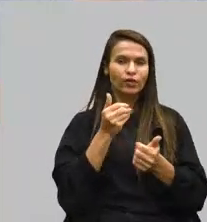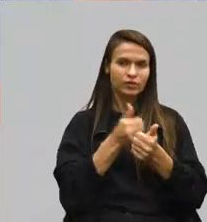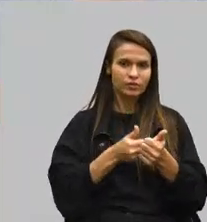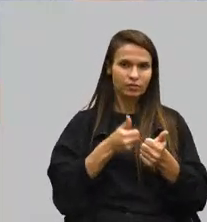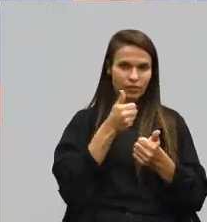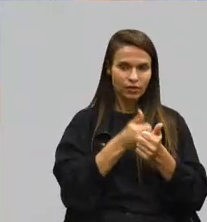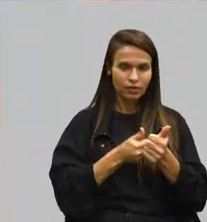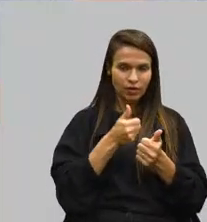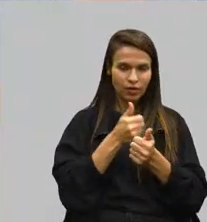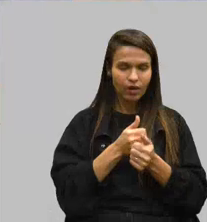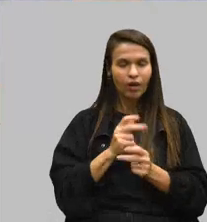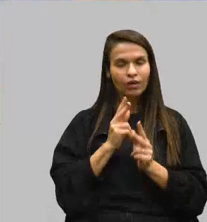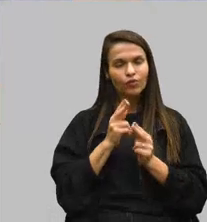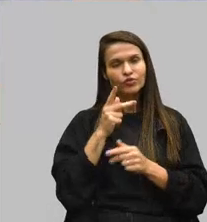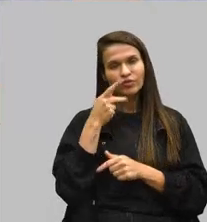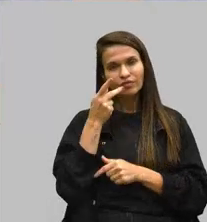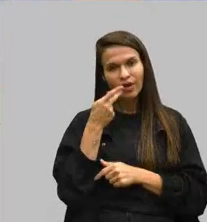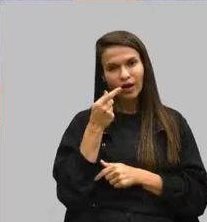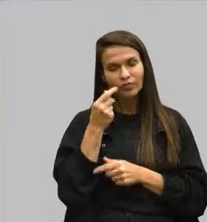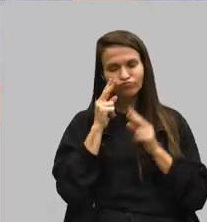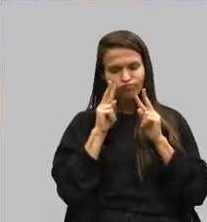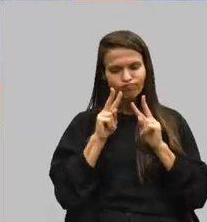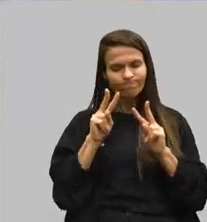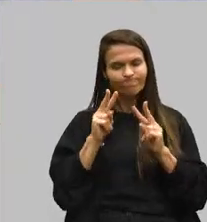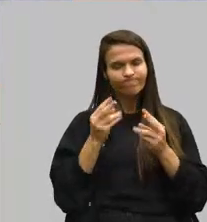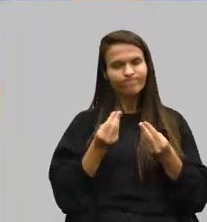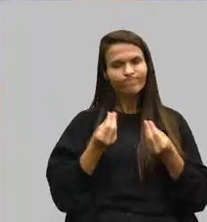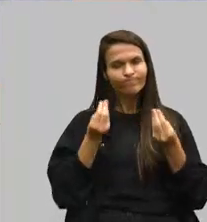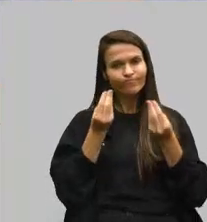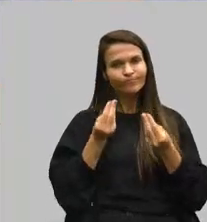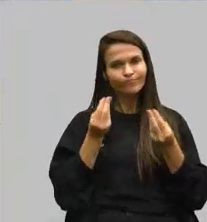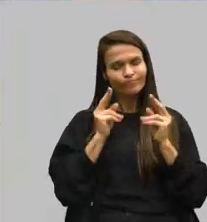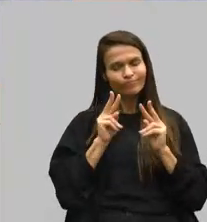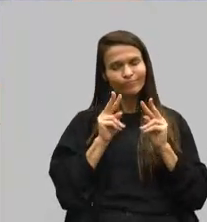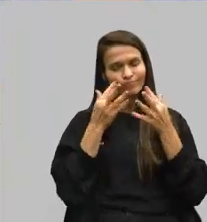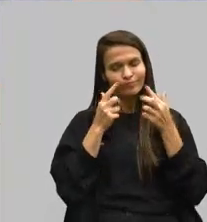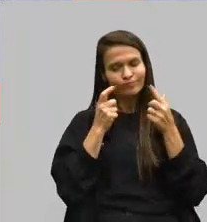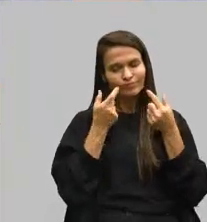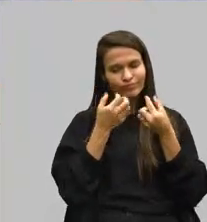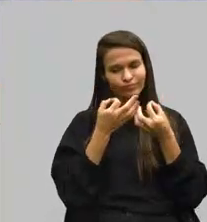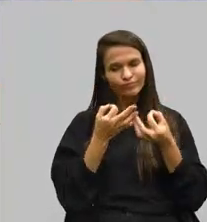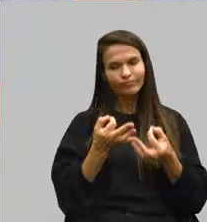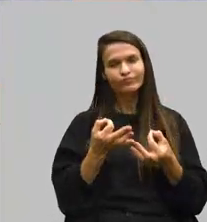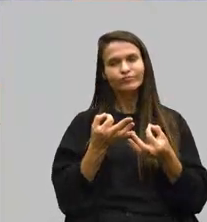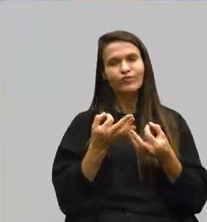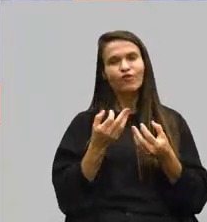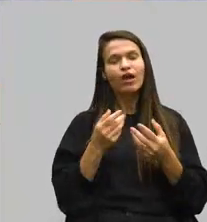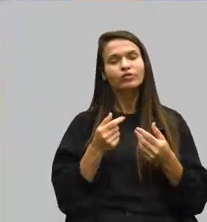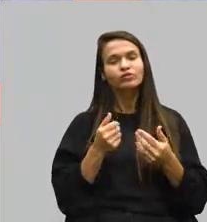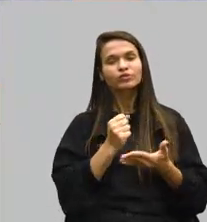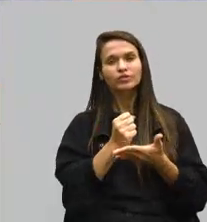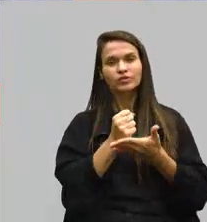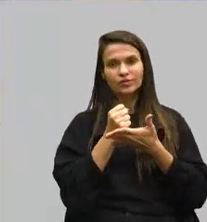como eu disse, eu tenho certeza que o seu olhar sensível vai permear e vai nos ajudar nessa causa. Eu quero te